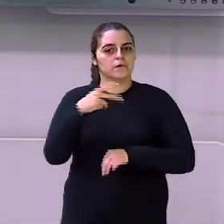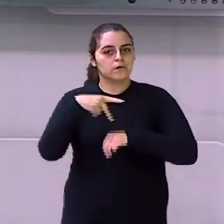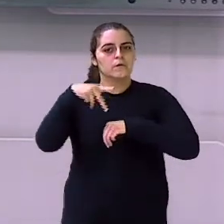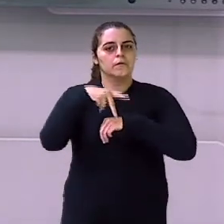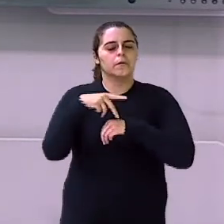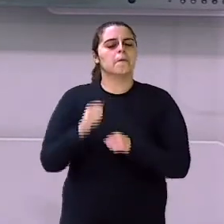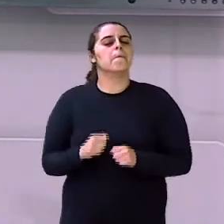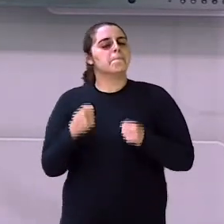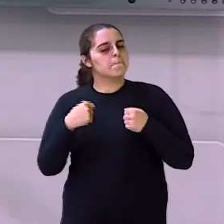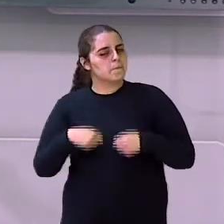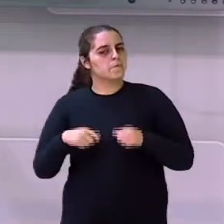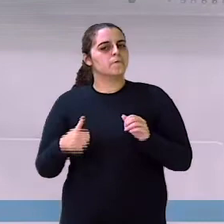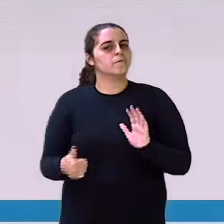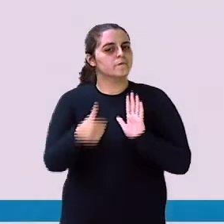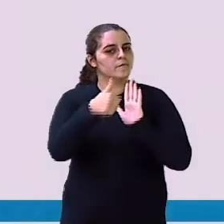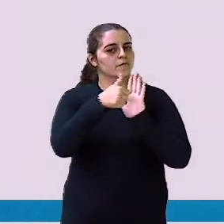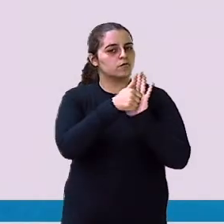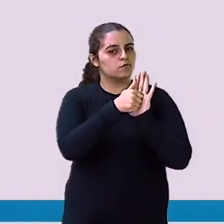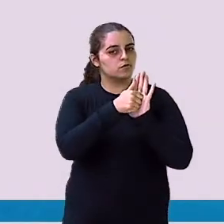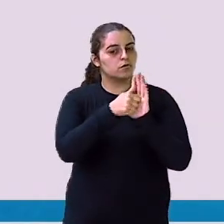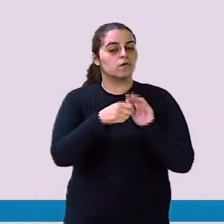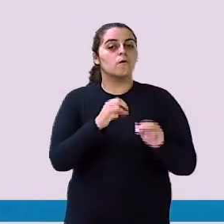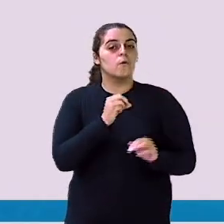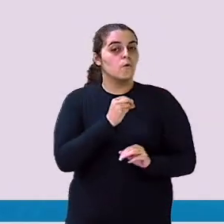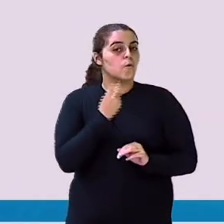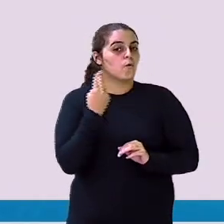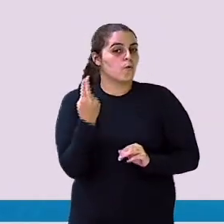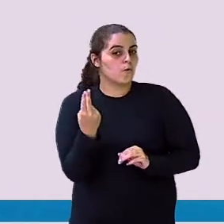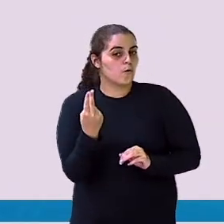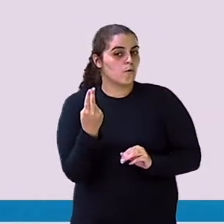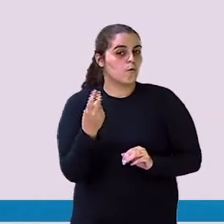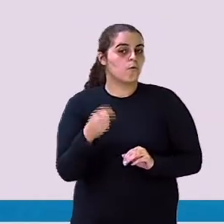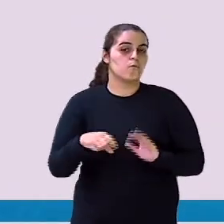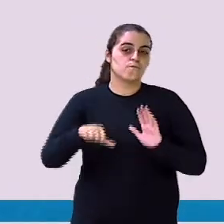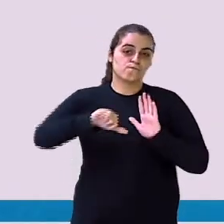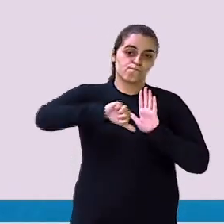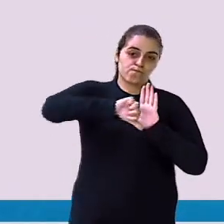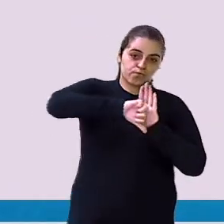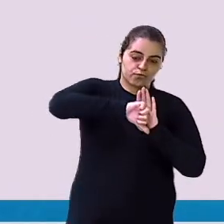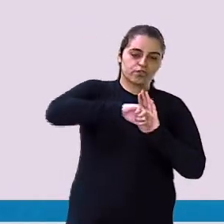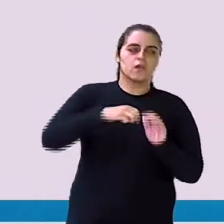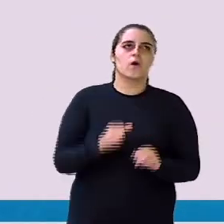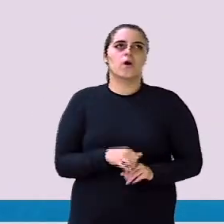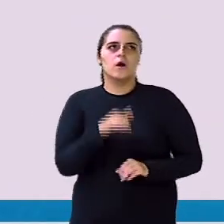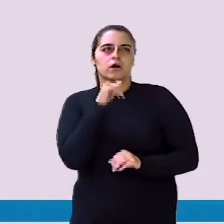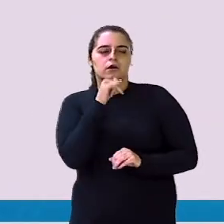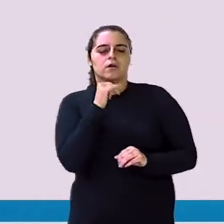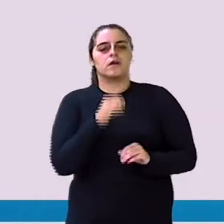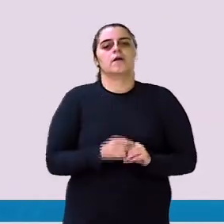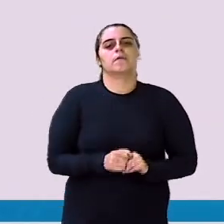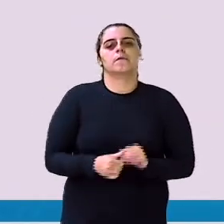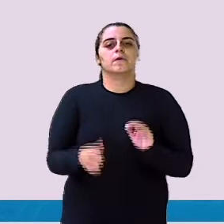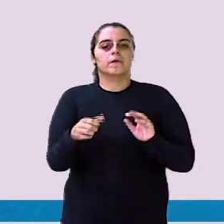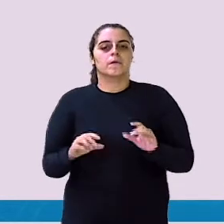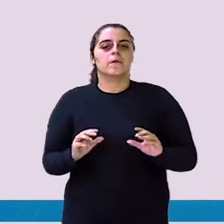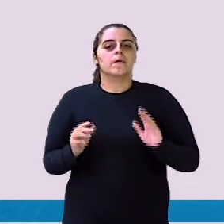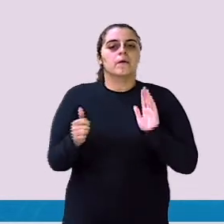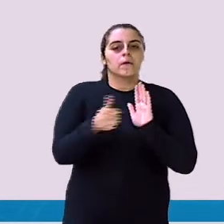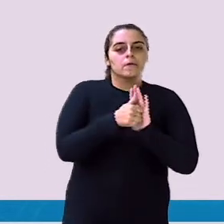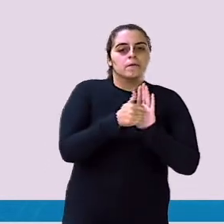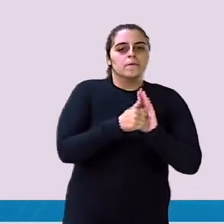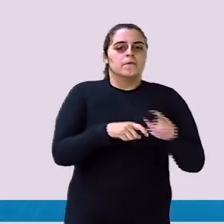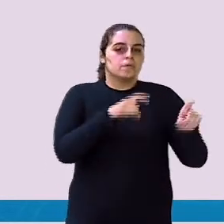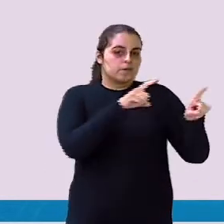podem ser positivos Como a professora falou No campo De plantar Pra poder colher Pra poder vender Pra gente se